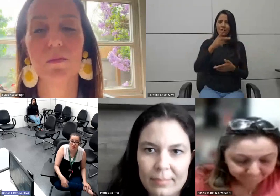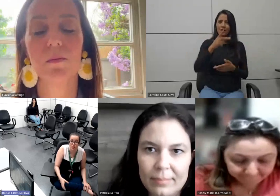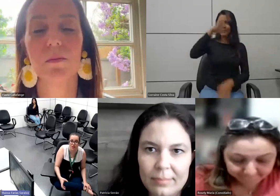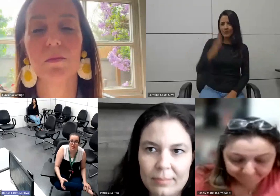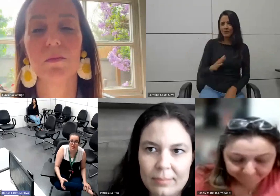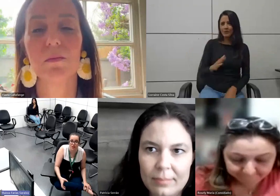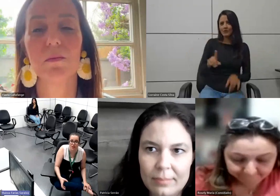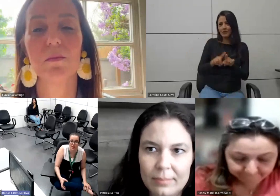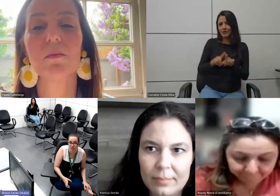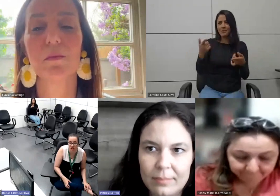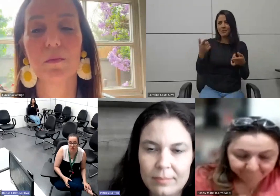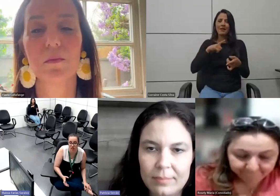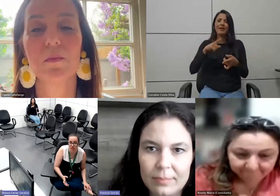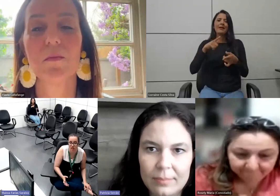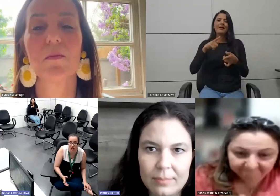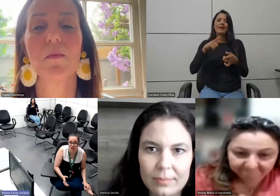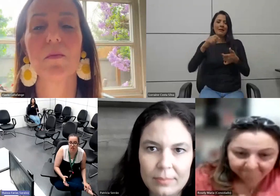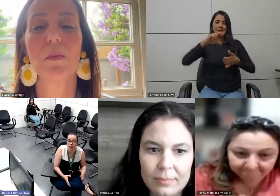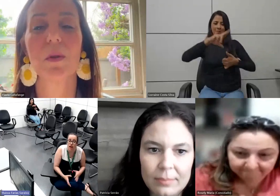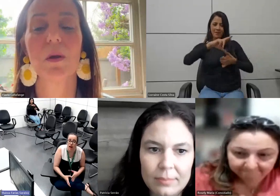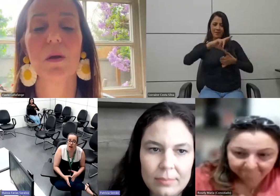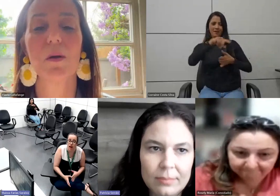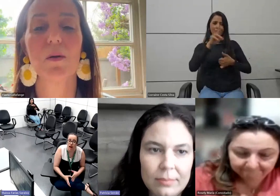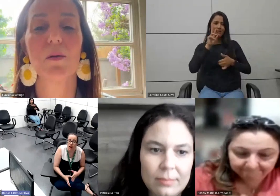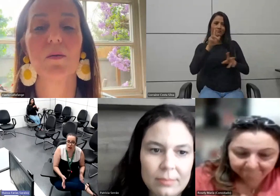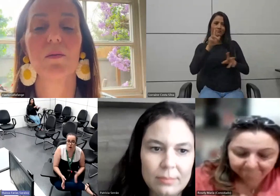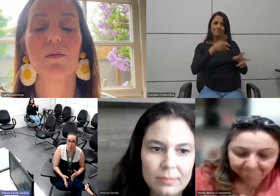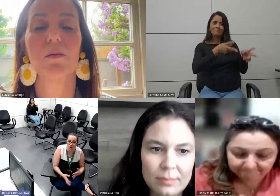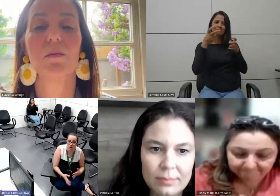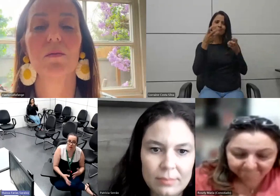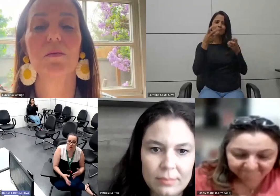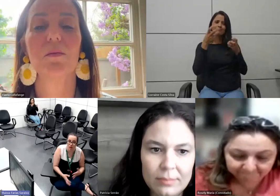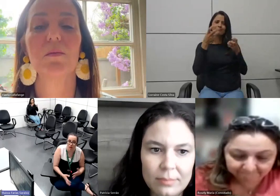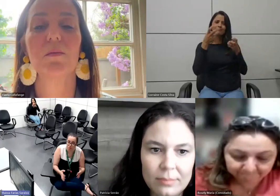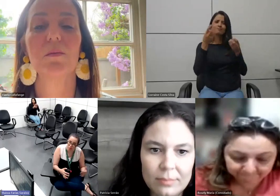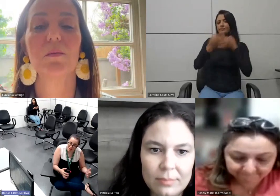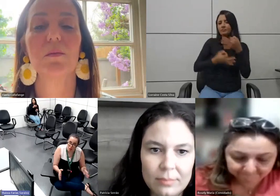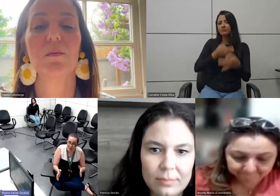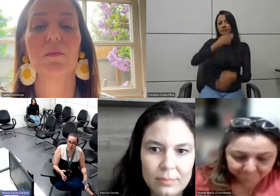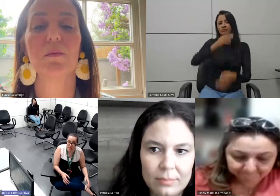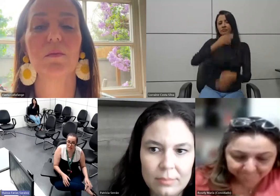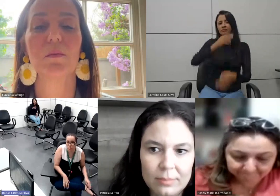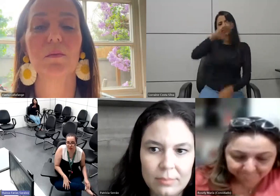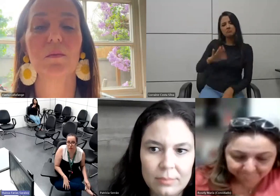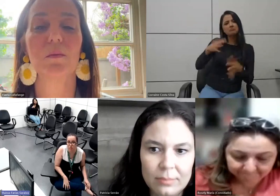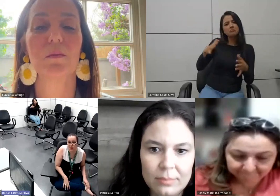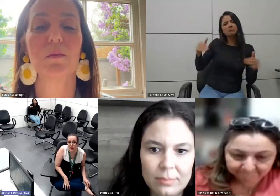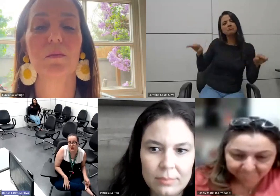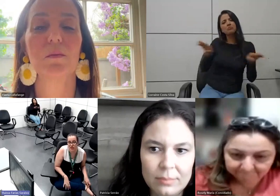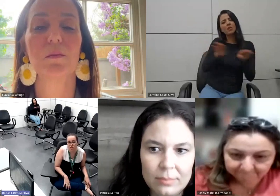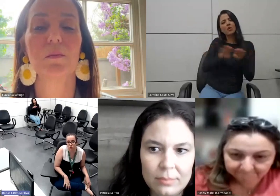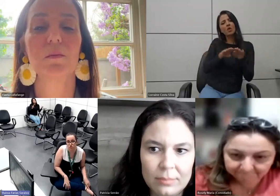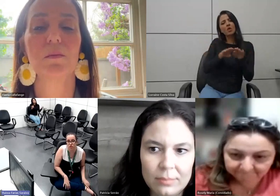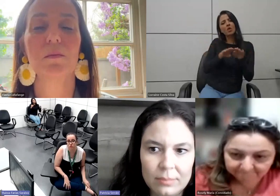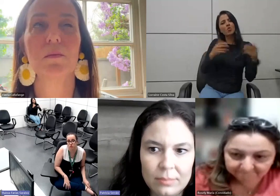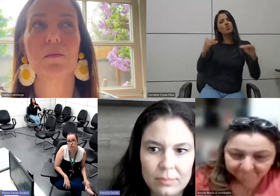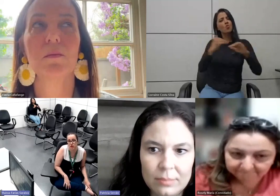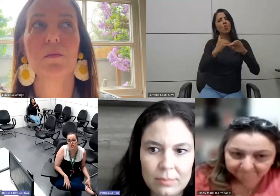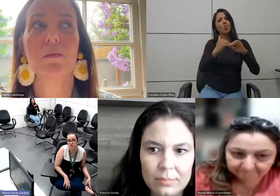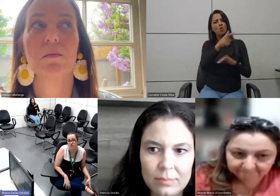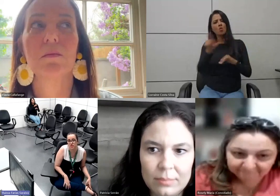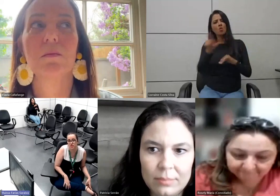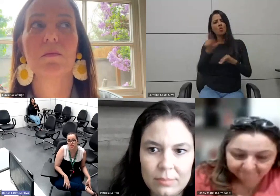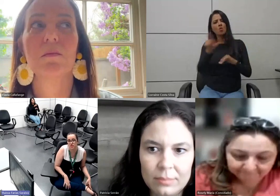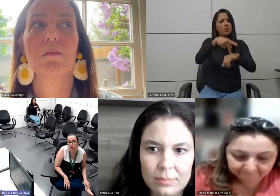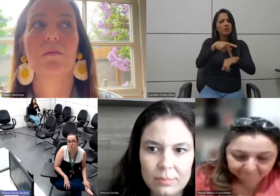você tem essa visão de América Latina você acha que a gente está o Brasil está mais ou menos no mesmo patamar aí nessa luta do que os